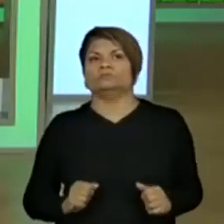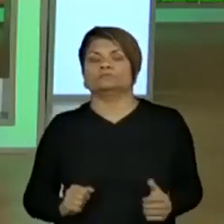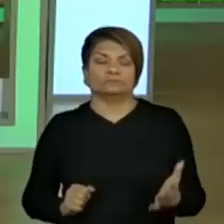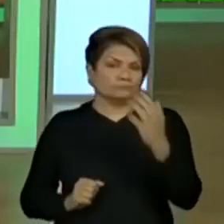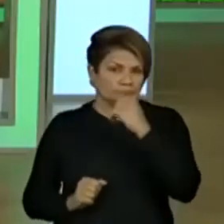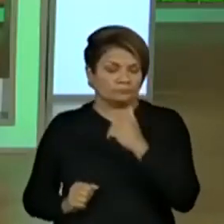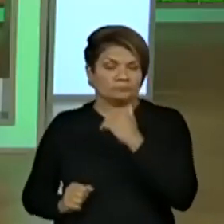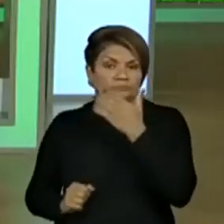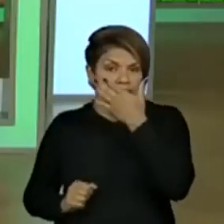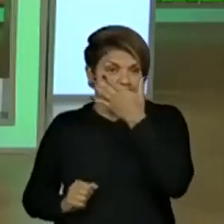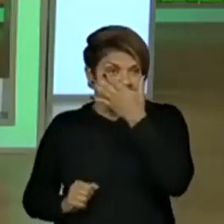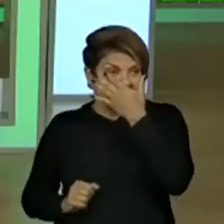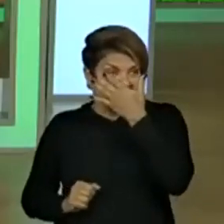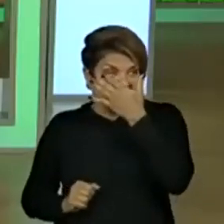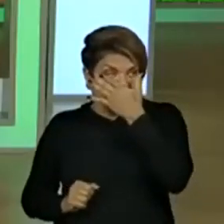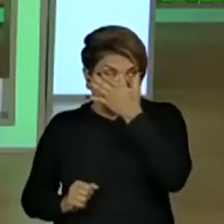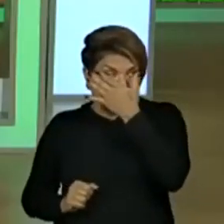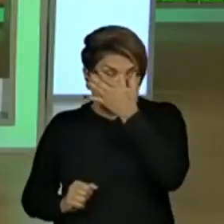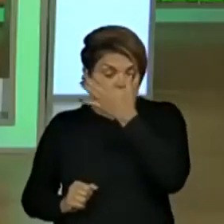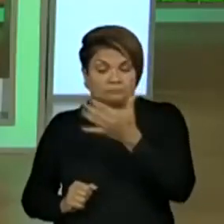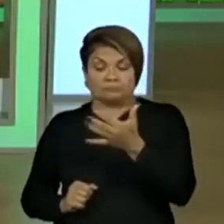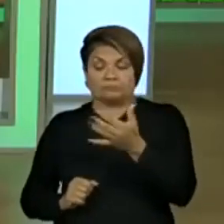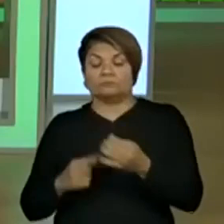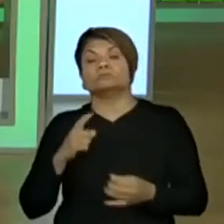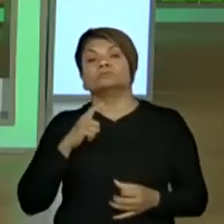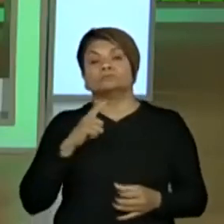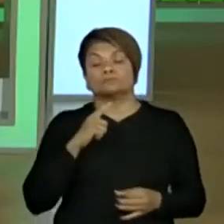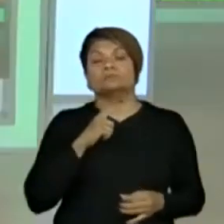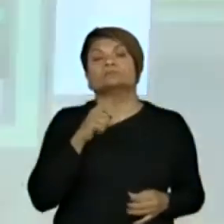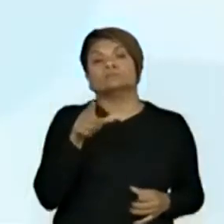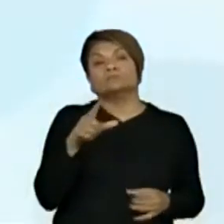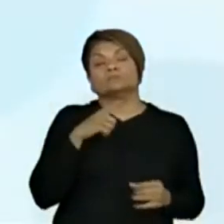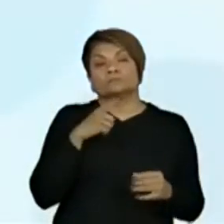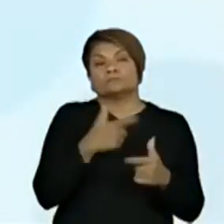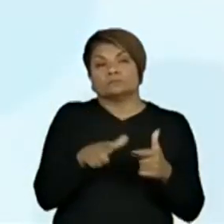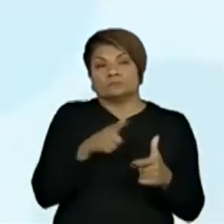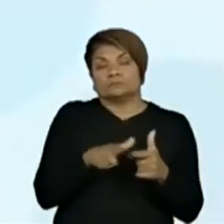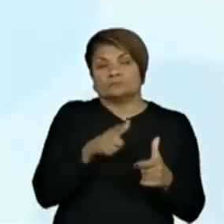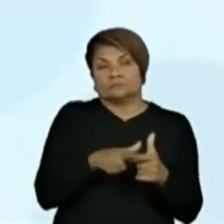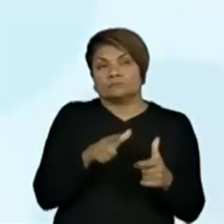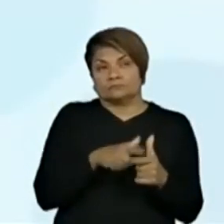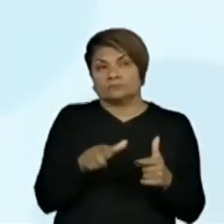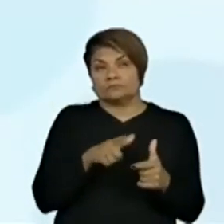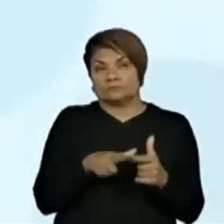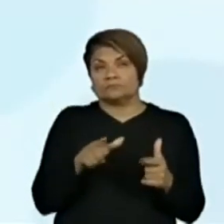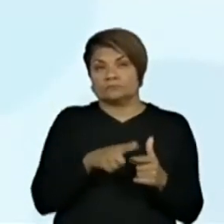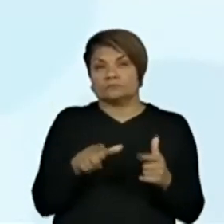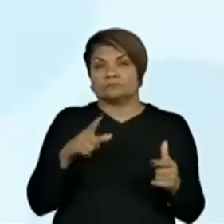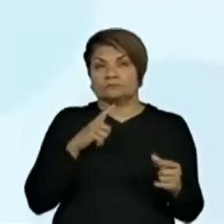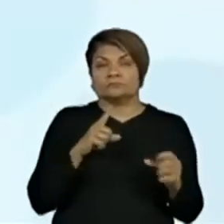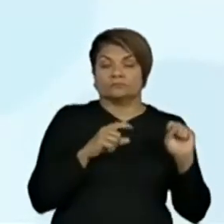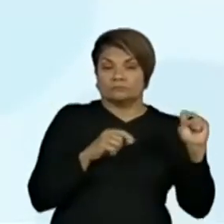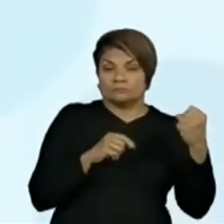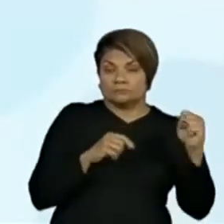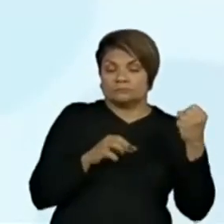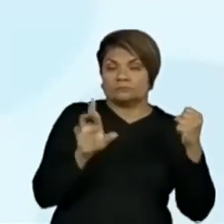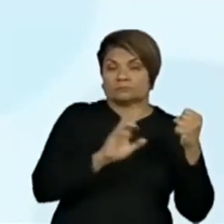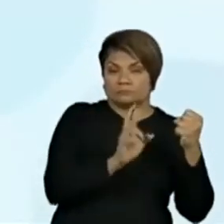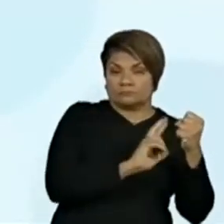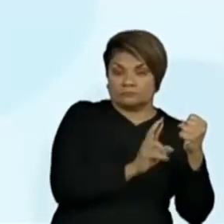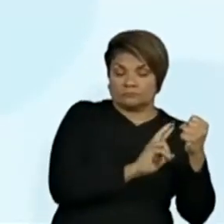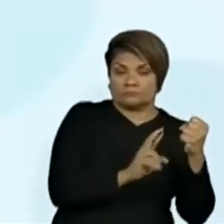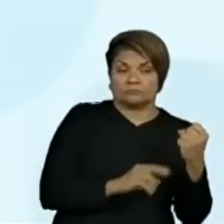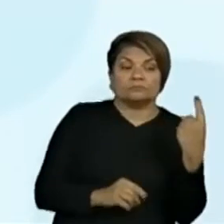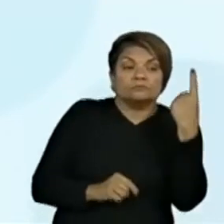Aqui no nosso problema diz que ele pagou R$ 8,00 na dúzia de banana, mas ele comprou